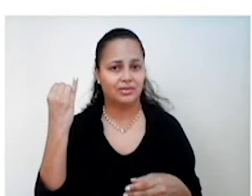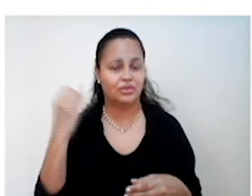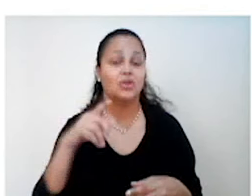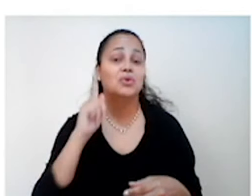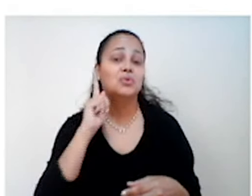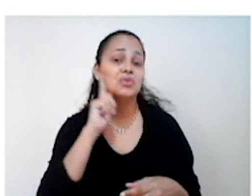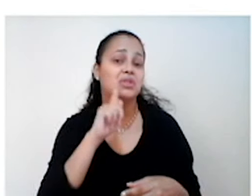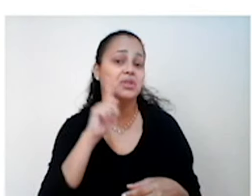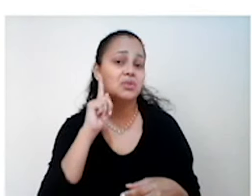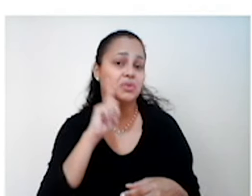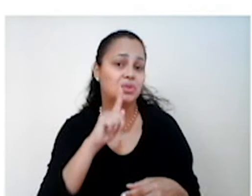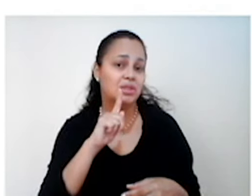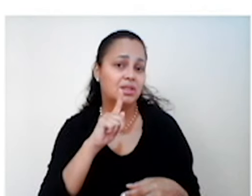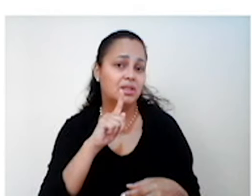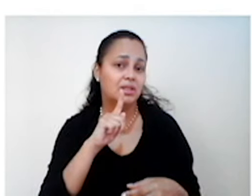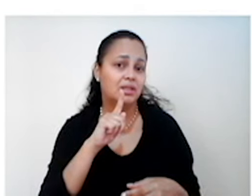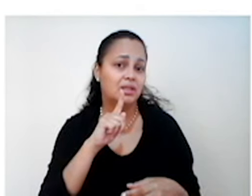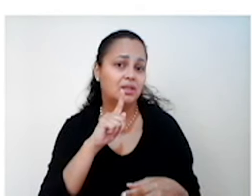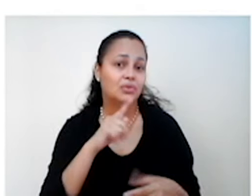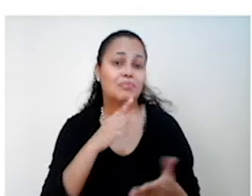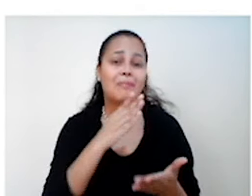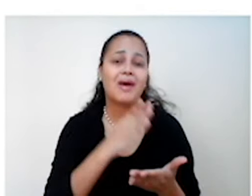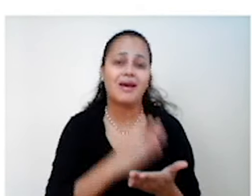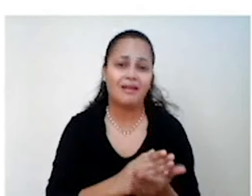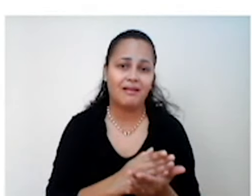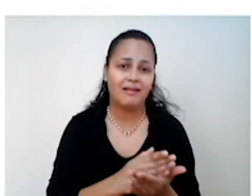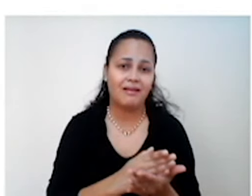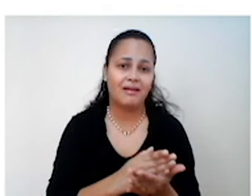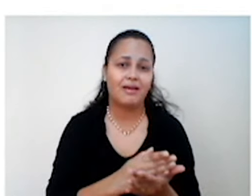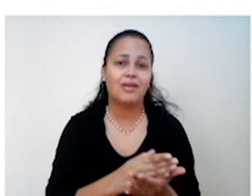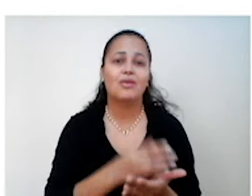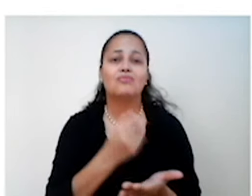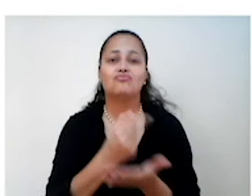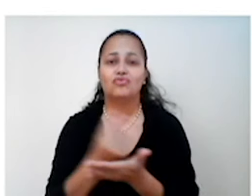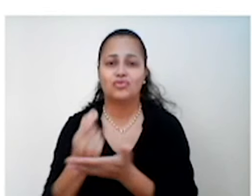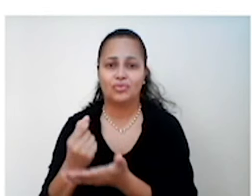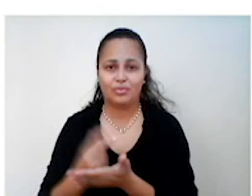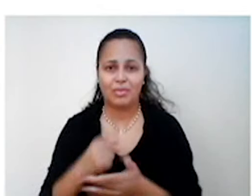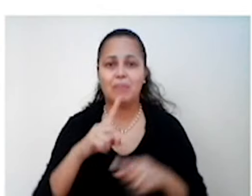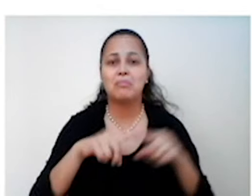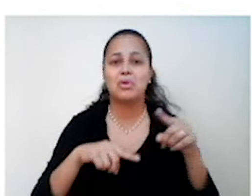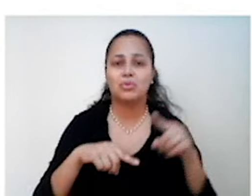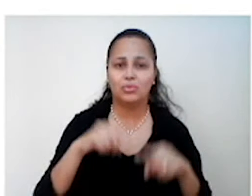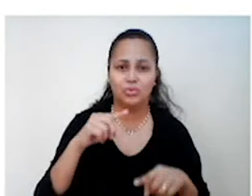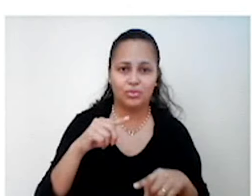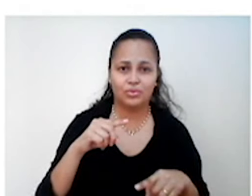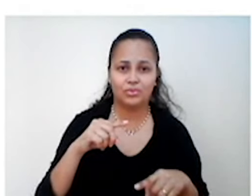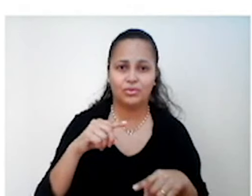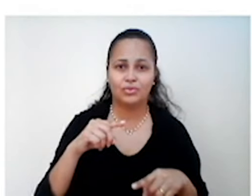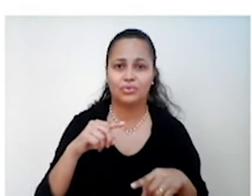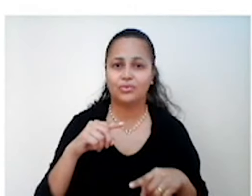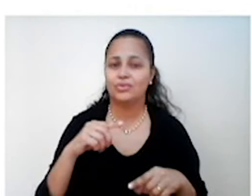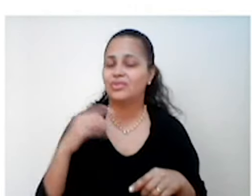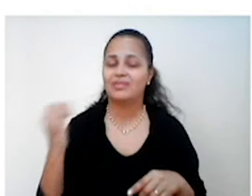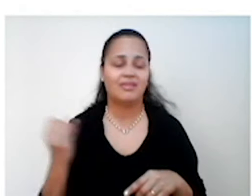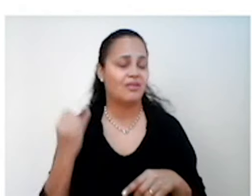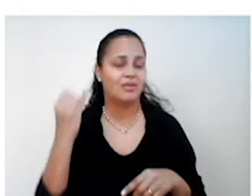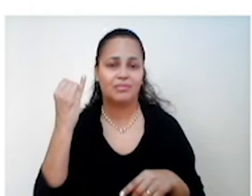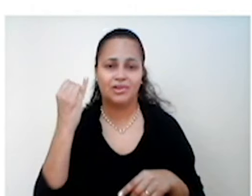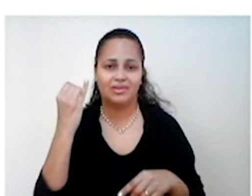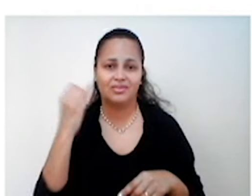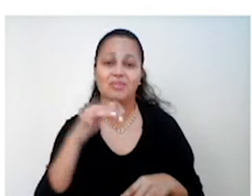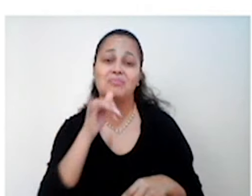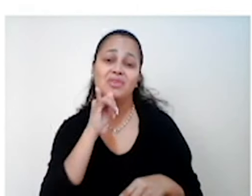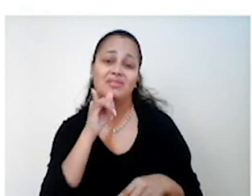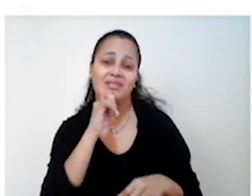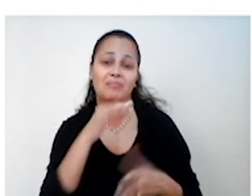Estados Unidos deixaram de importar produtos que não eram essenciais, como o café brasileiro. O café